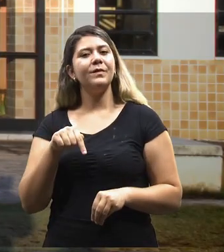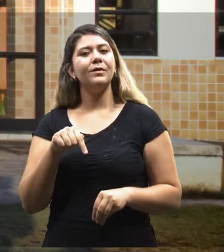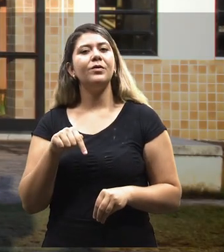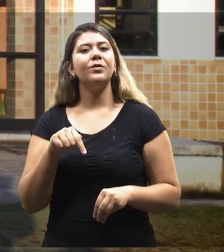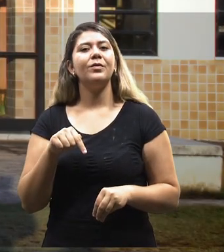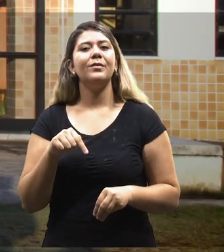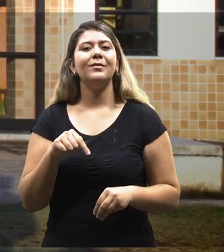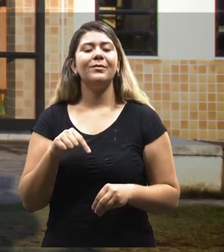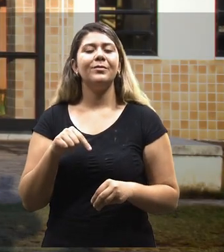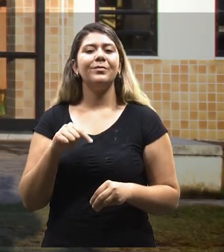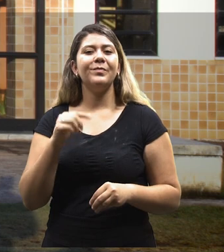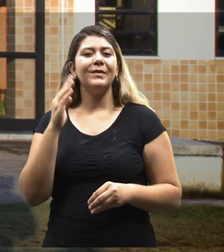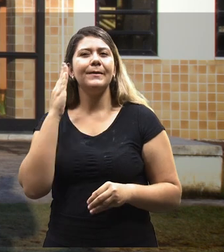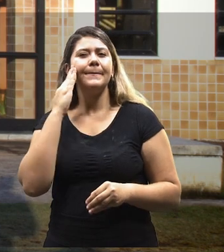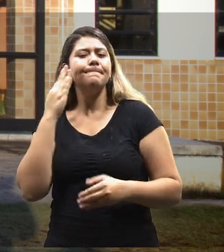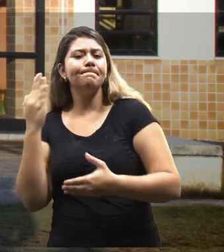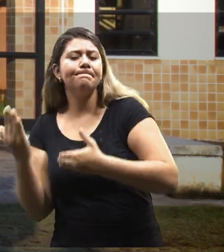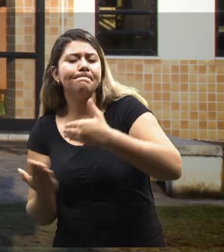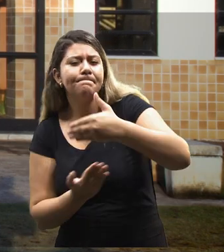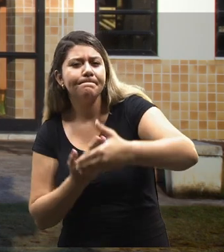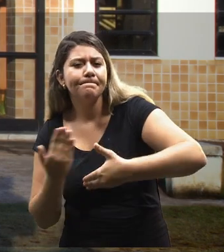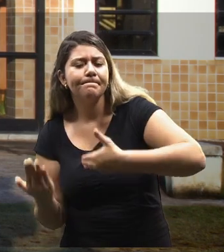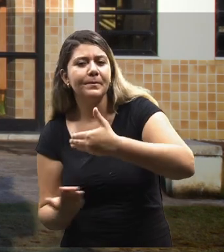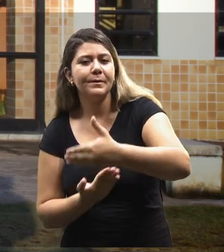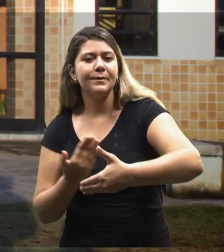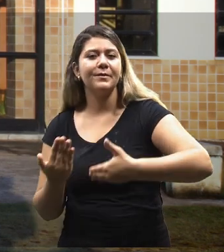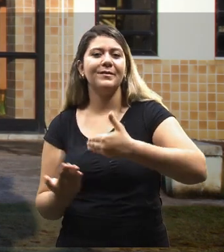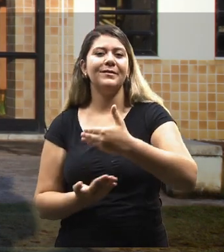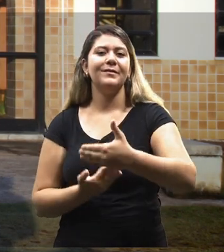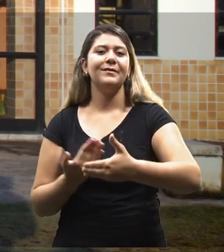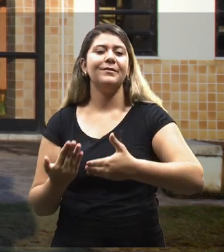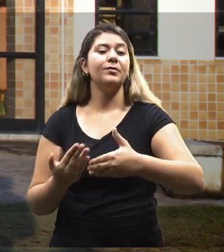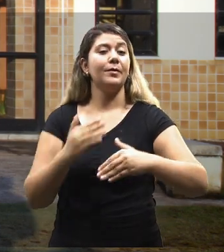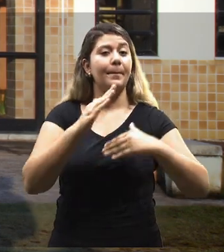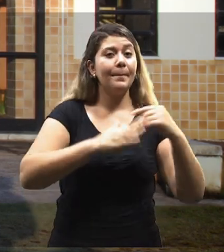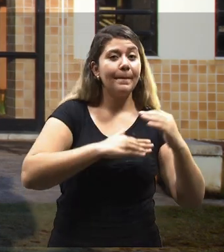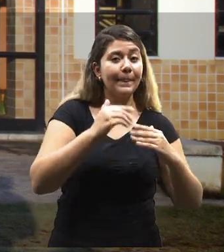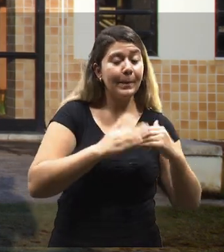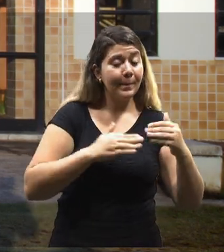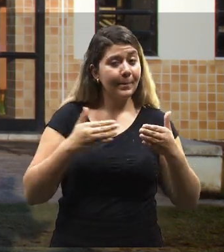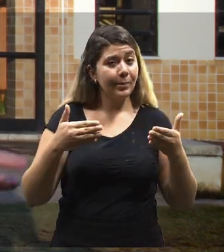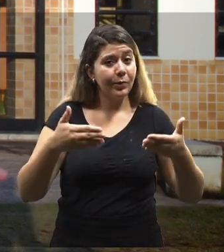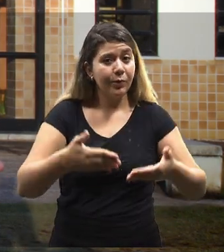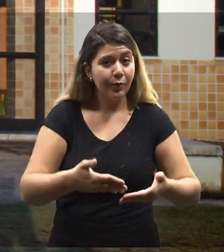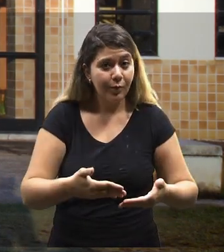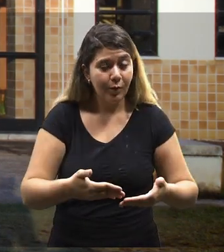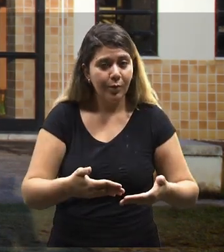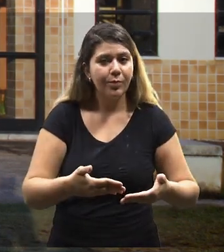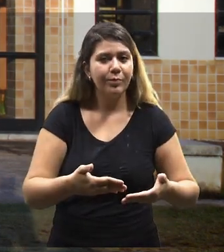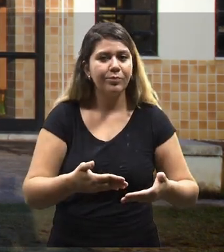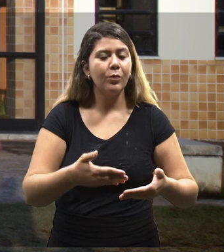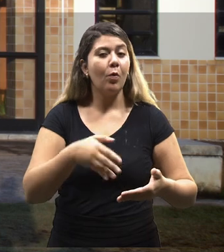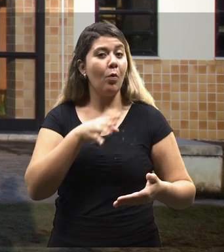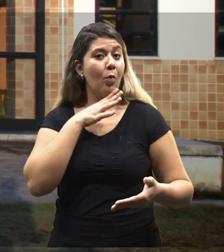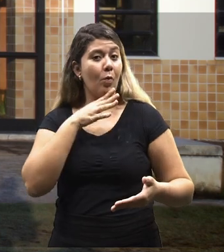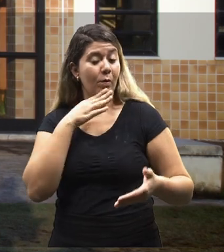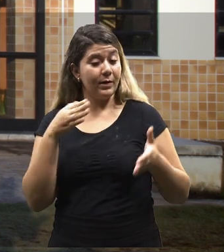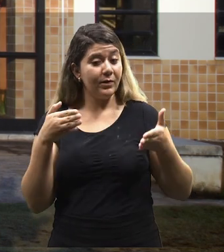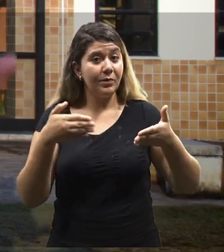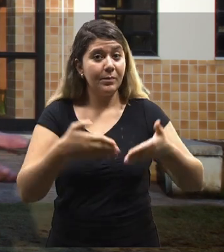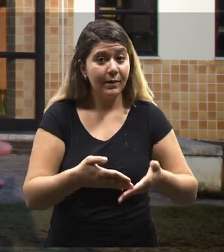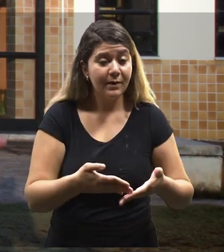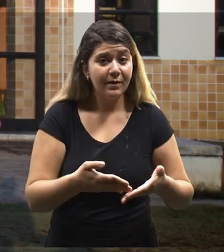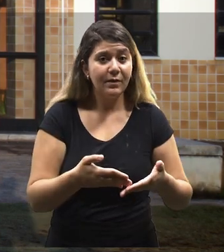faz com que haja uma maior interação entre a prática específica,